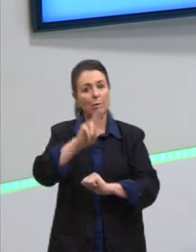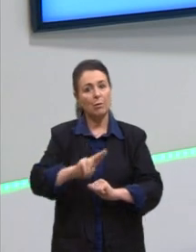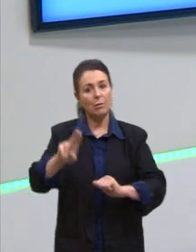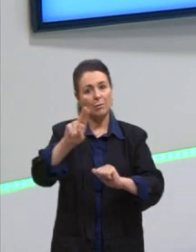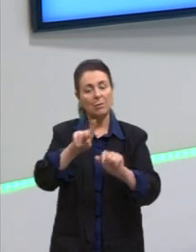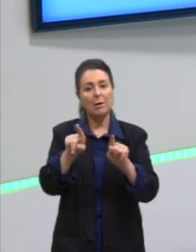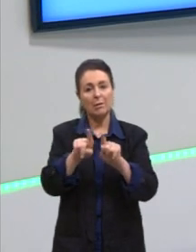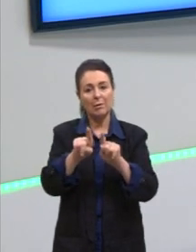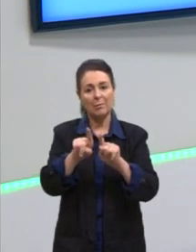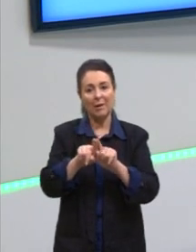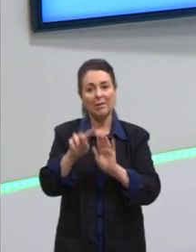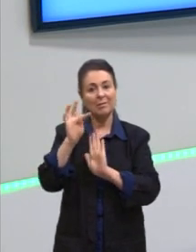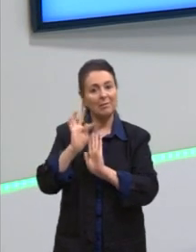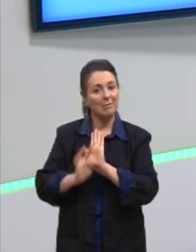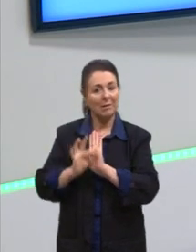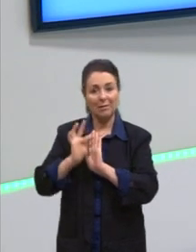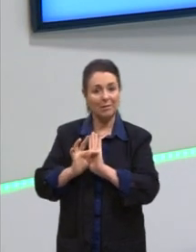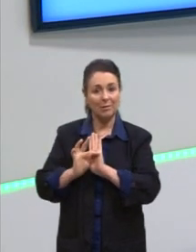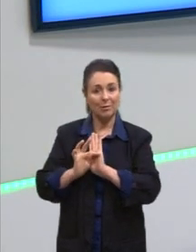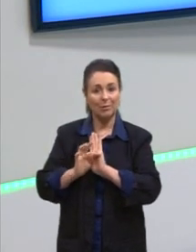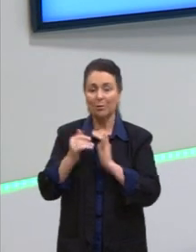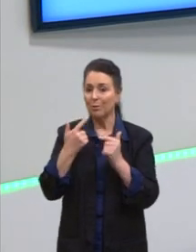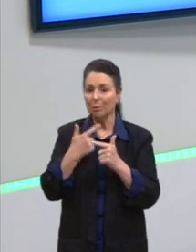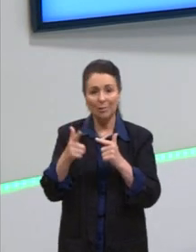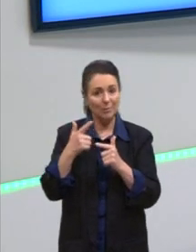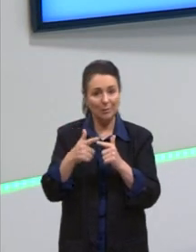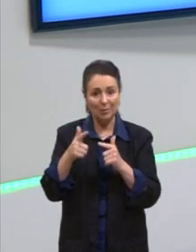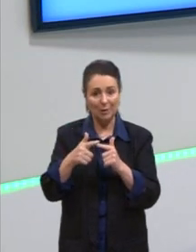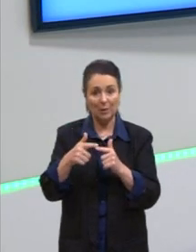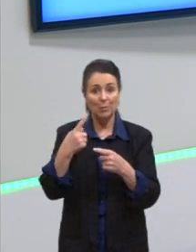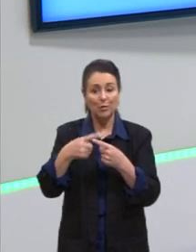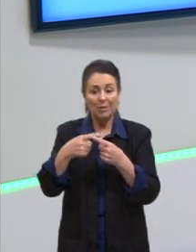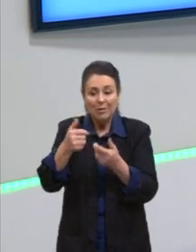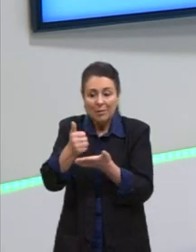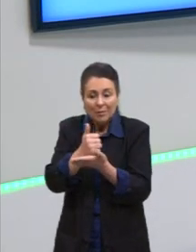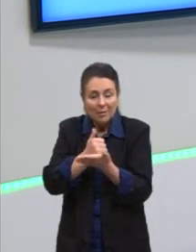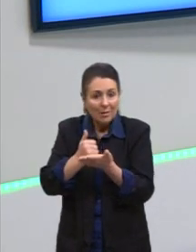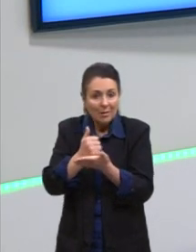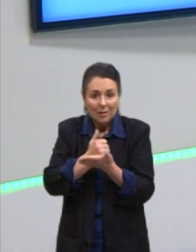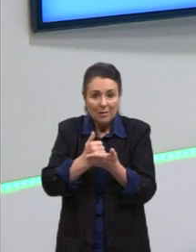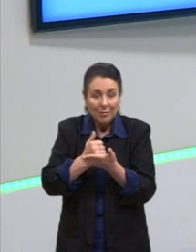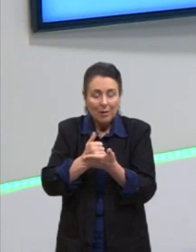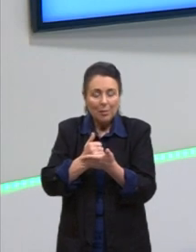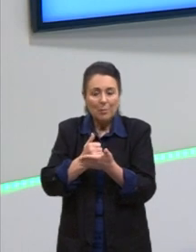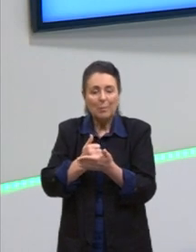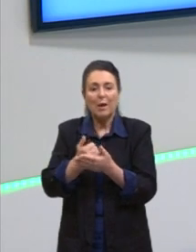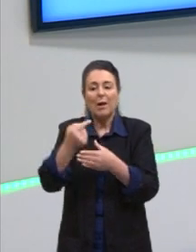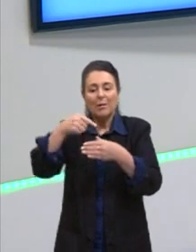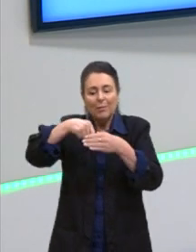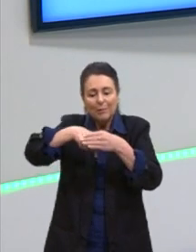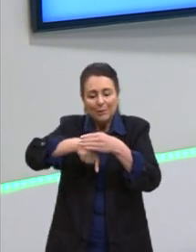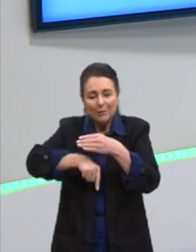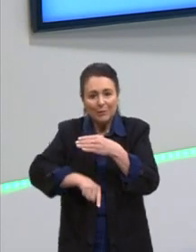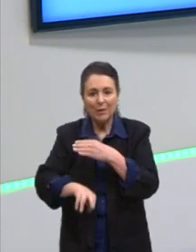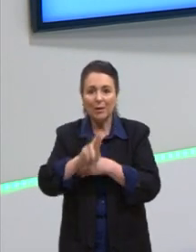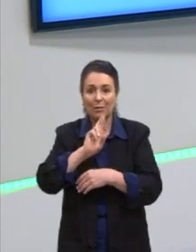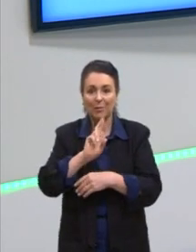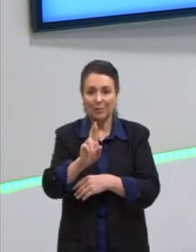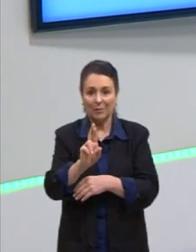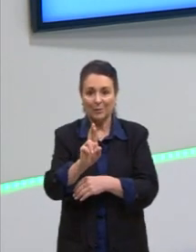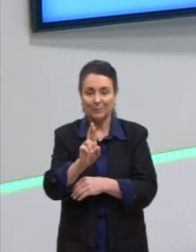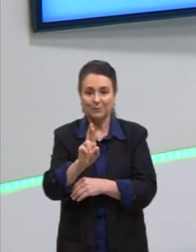a expressão texto como aquilo que vai nos servir de base para fundamentar a resposta da questão.